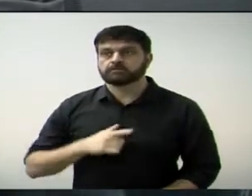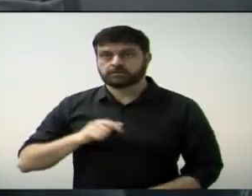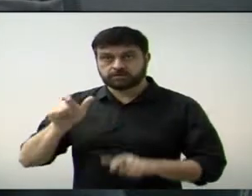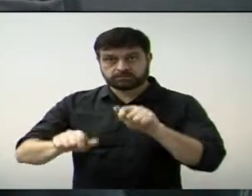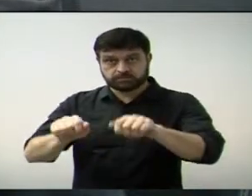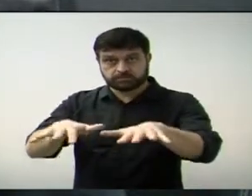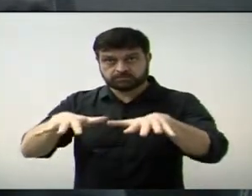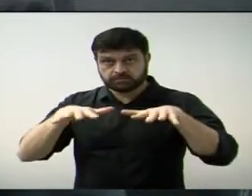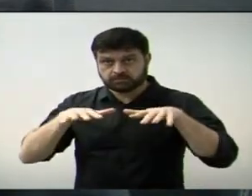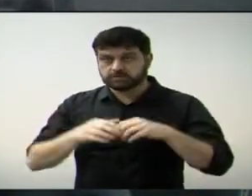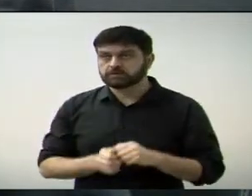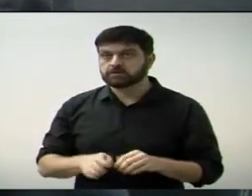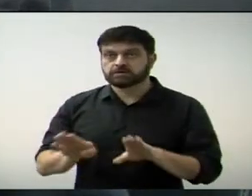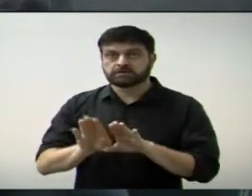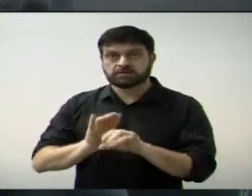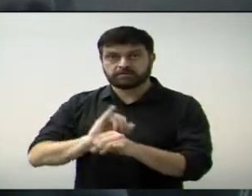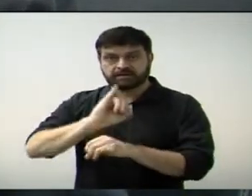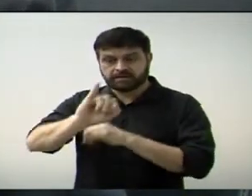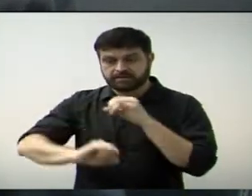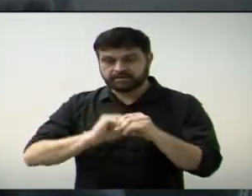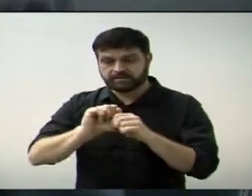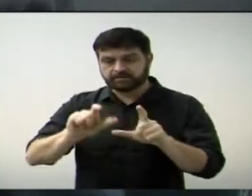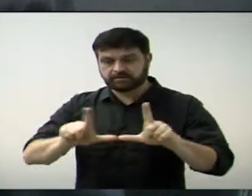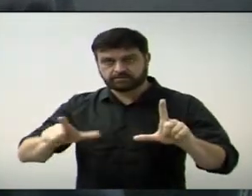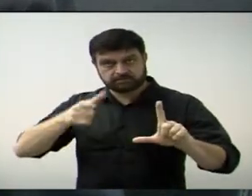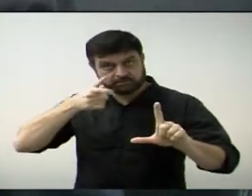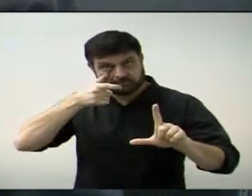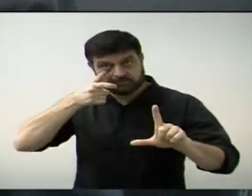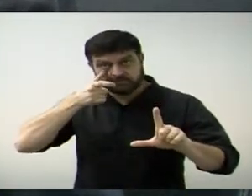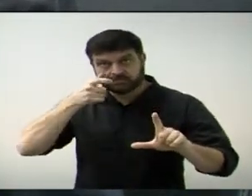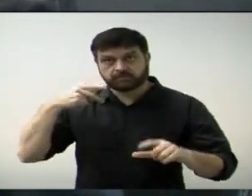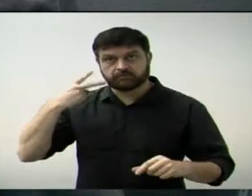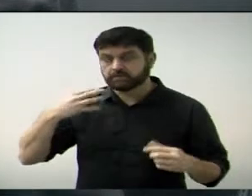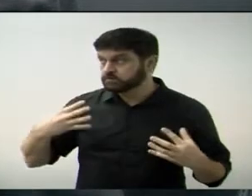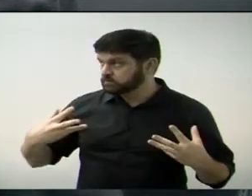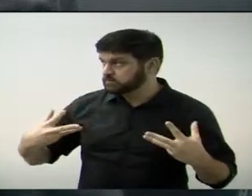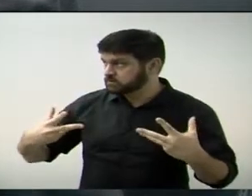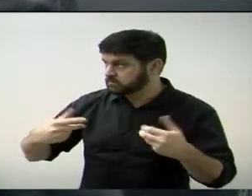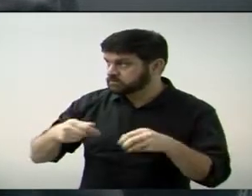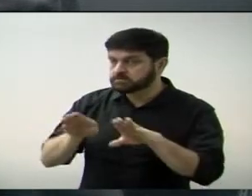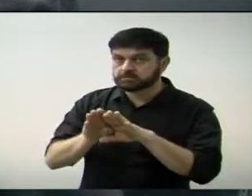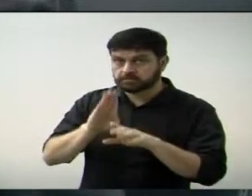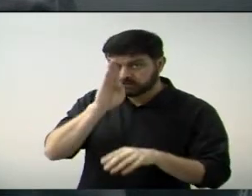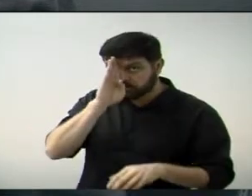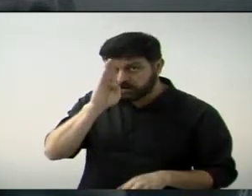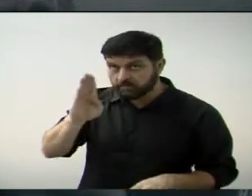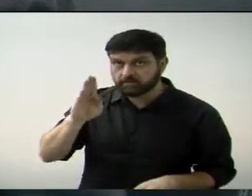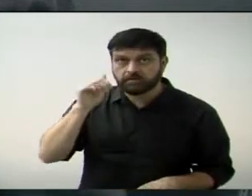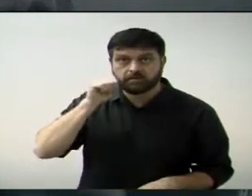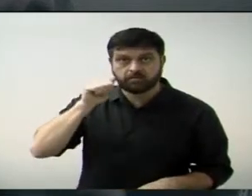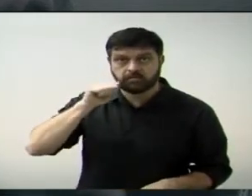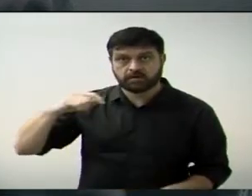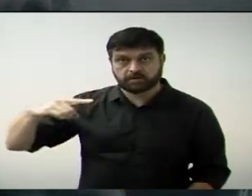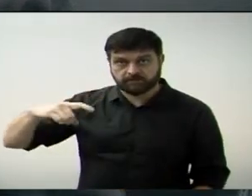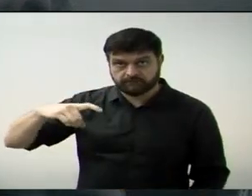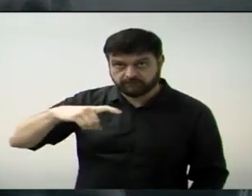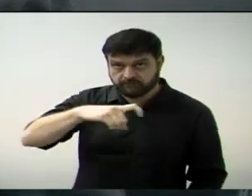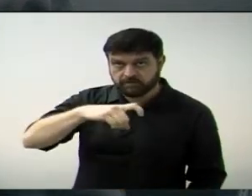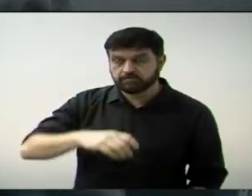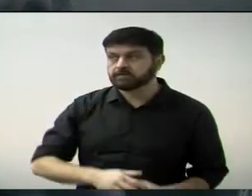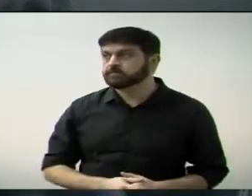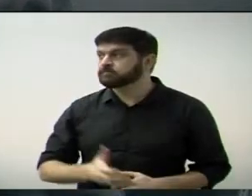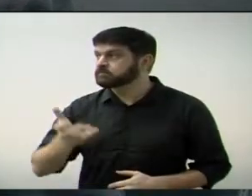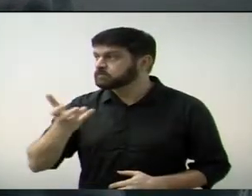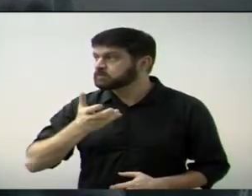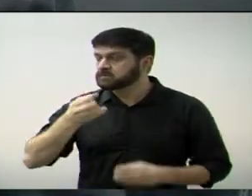presente, os que nos acompanham pela internet, a todos os vereadores, à vereadora Fábia. Eu gostaria de falar um pouquinho